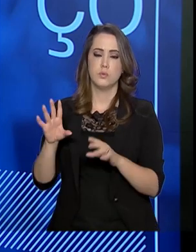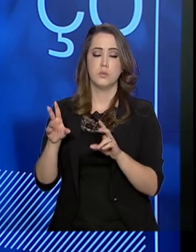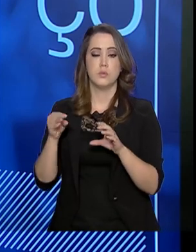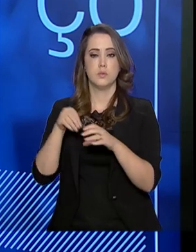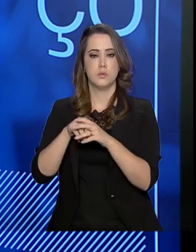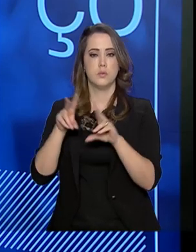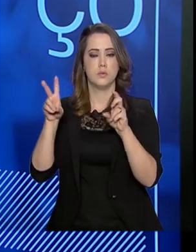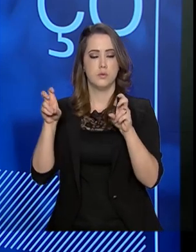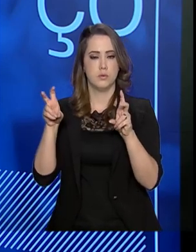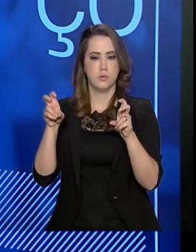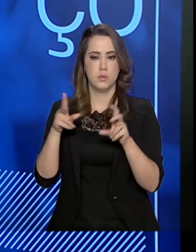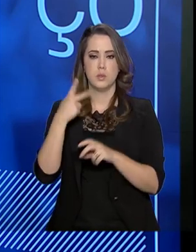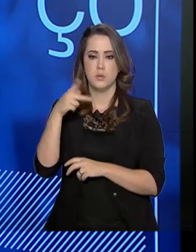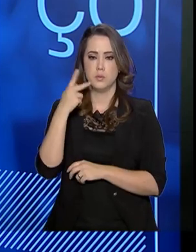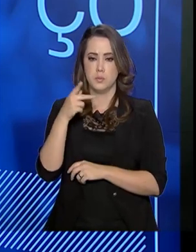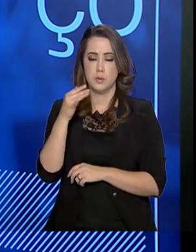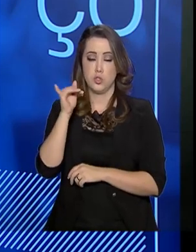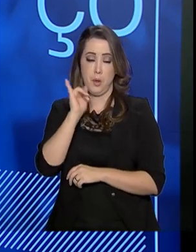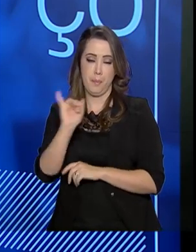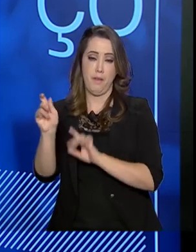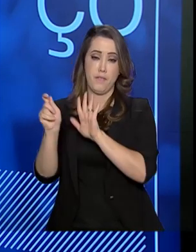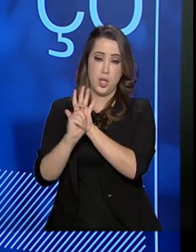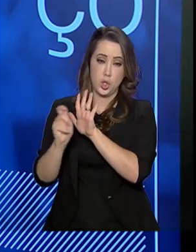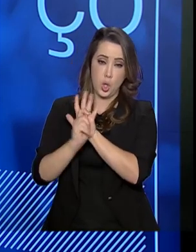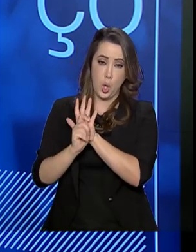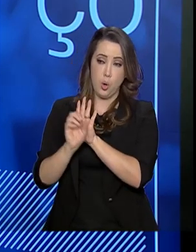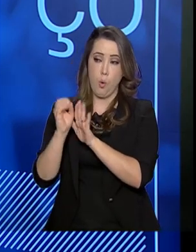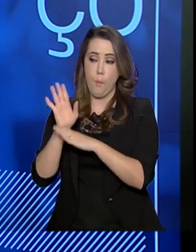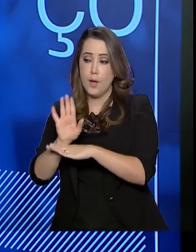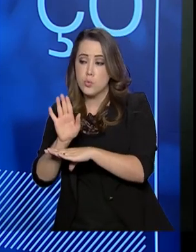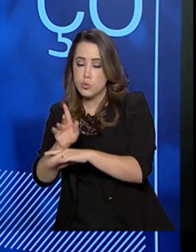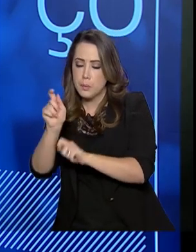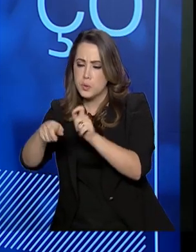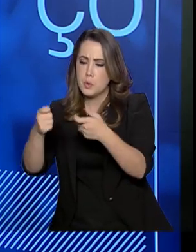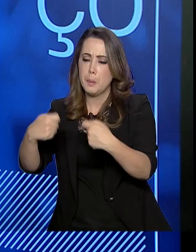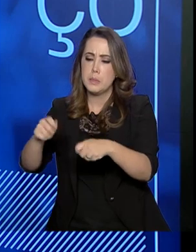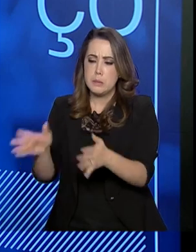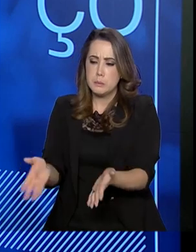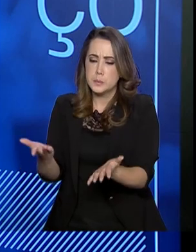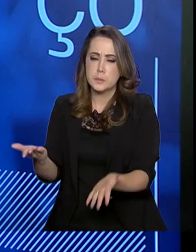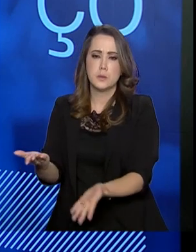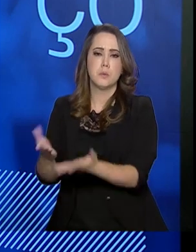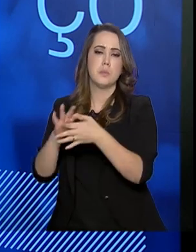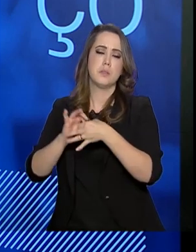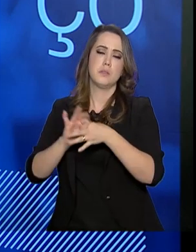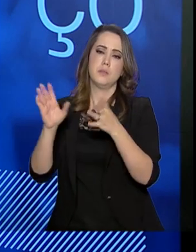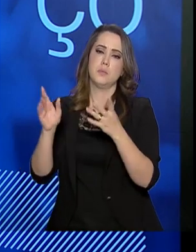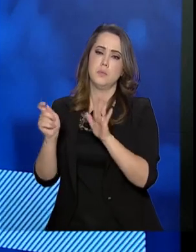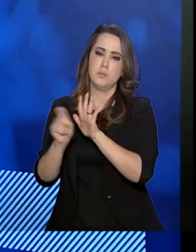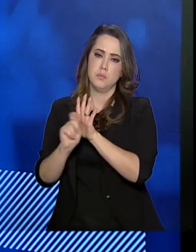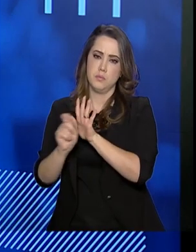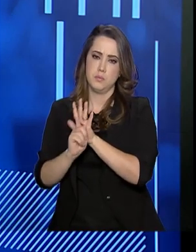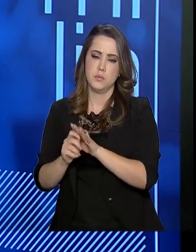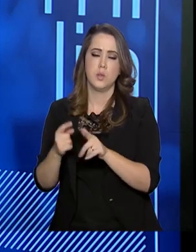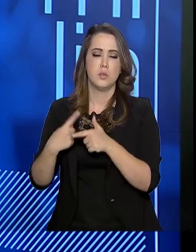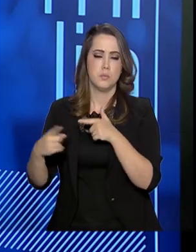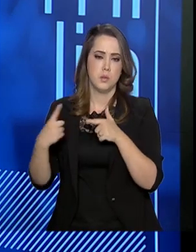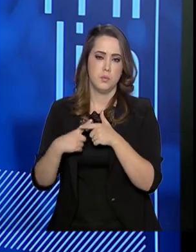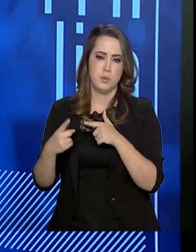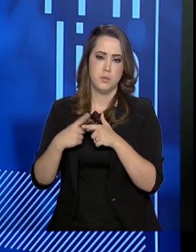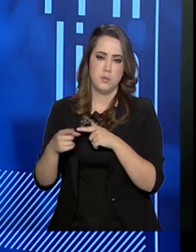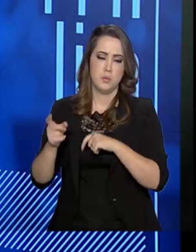tema da política anti-drogas, do apoio àqueles que precisam de serem apoiados para se libertarem deste problema